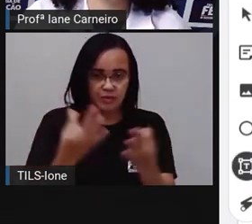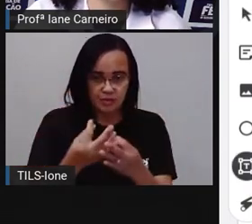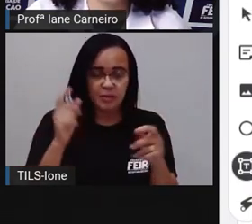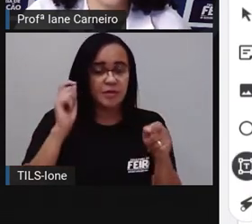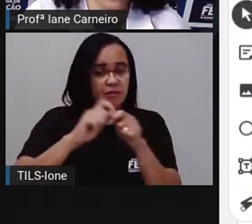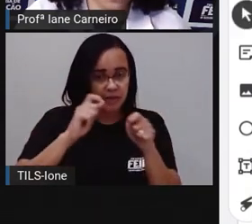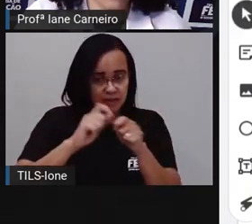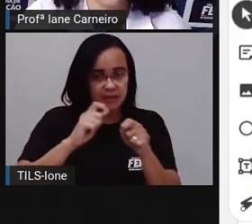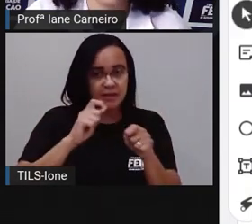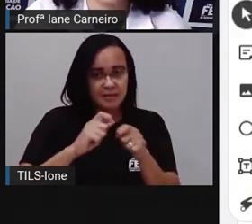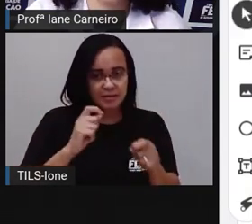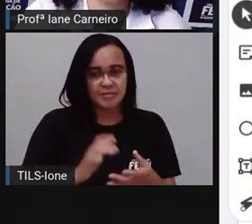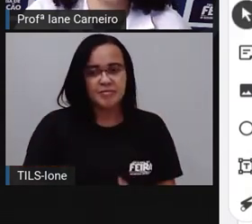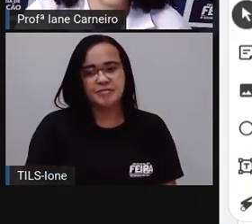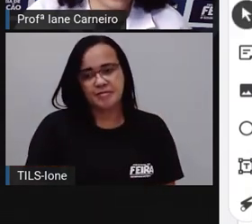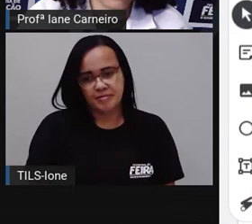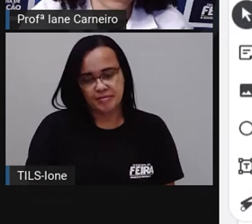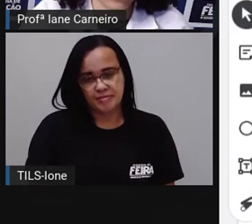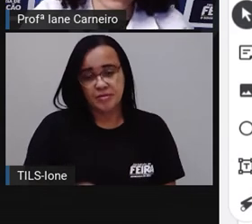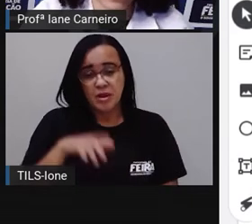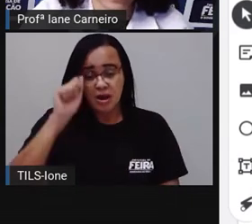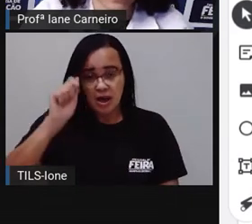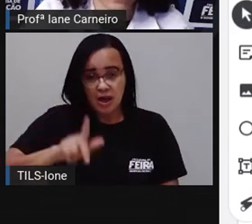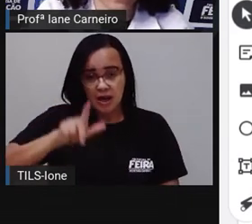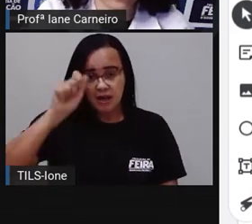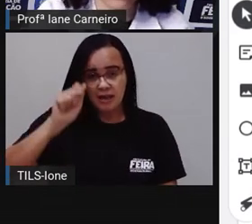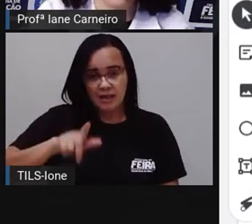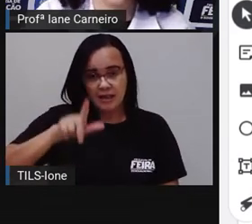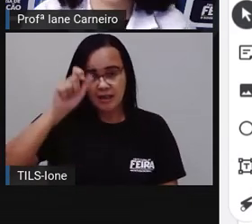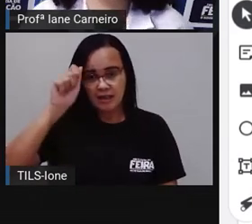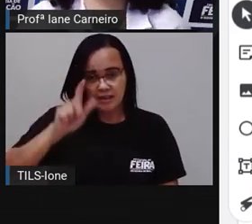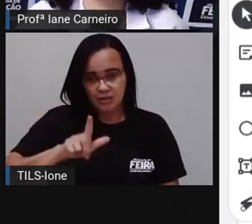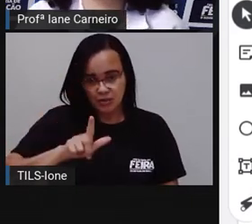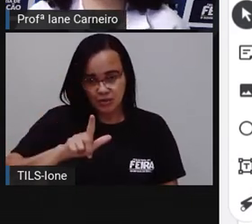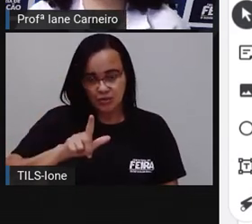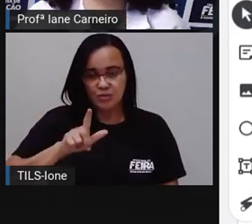Pronto. Escreve o nome azul.